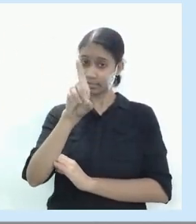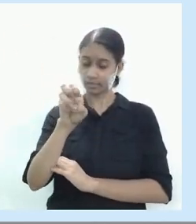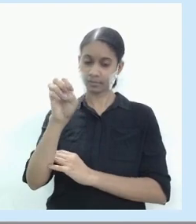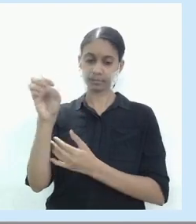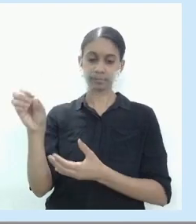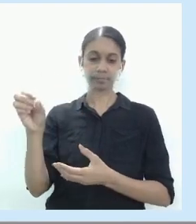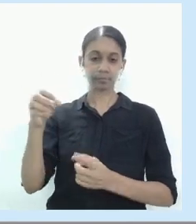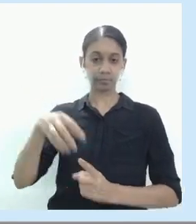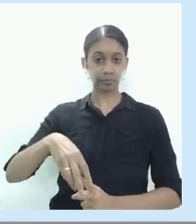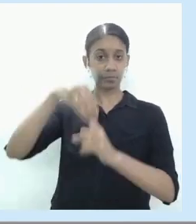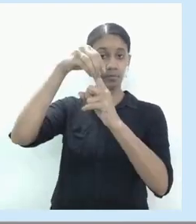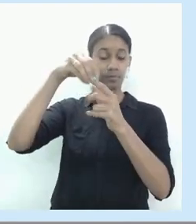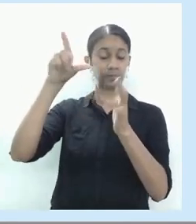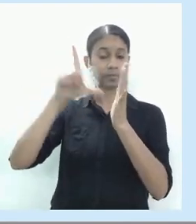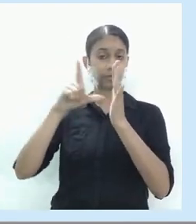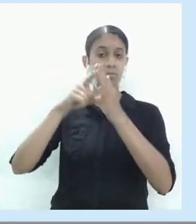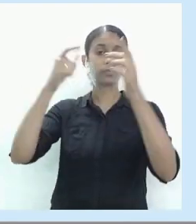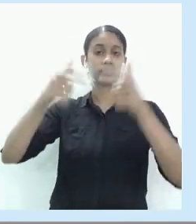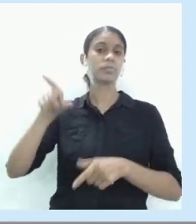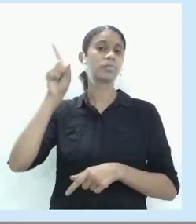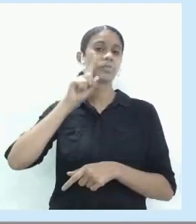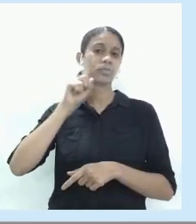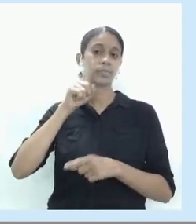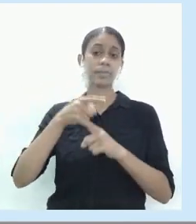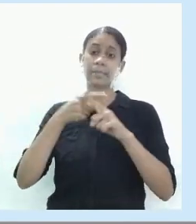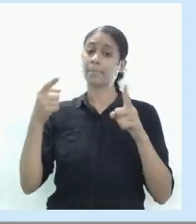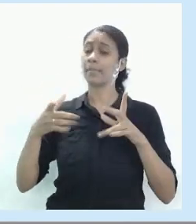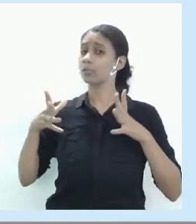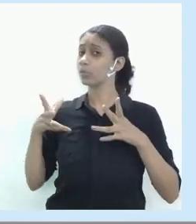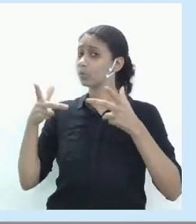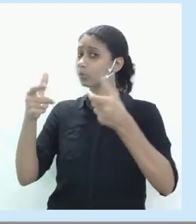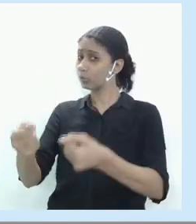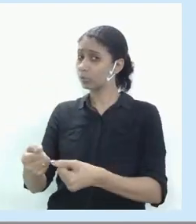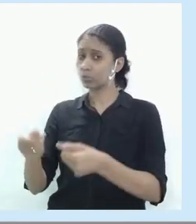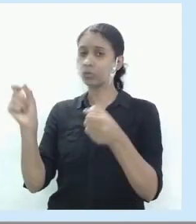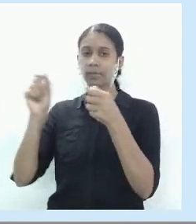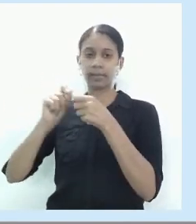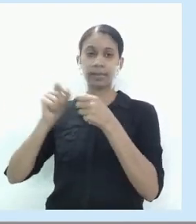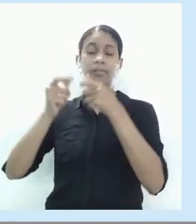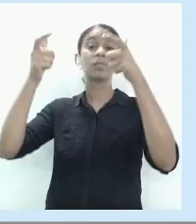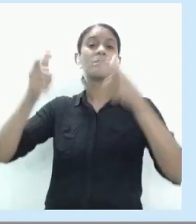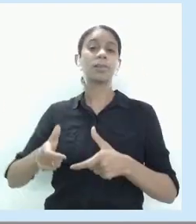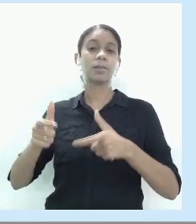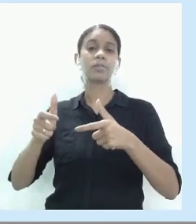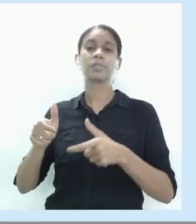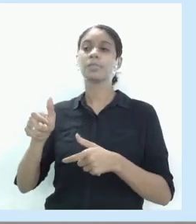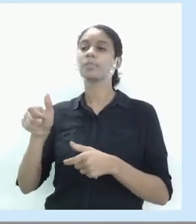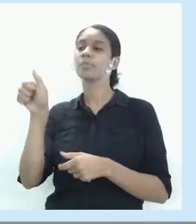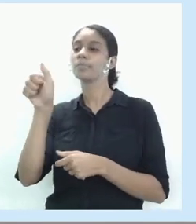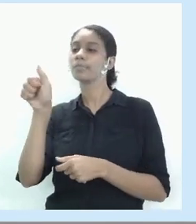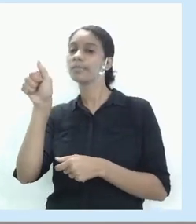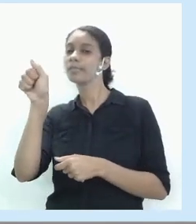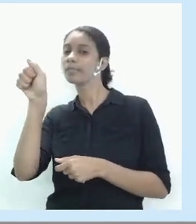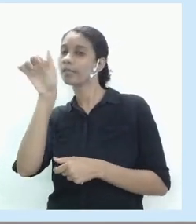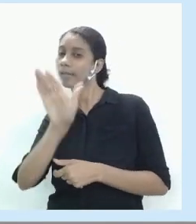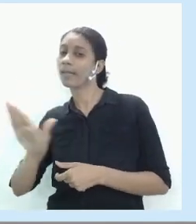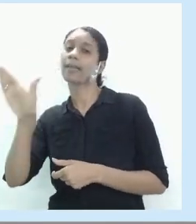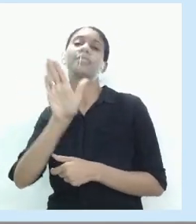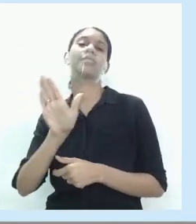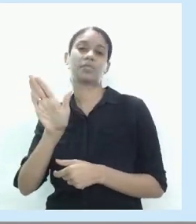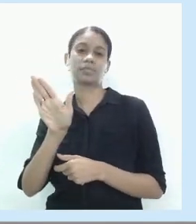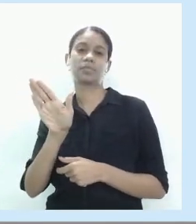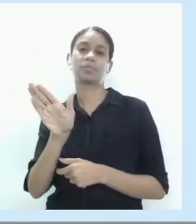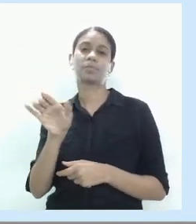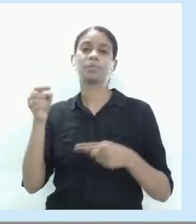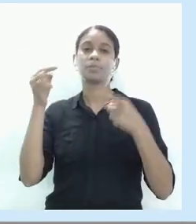sua produção industrial é feita na Ásia. Tá? China, Indonésia,